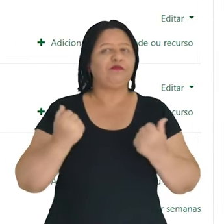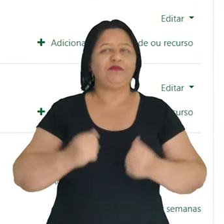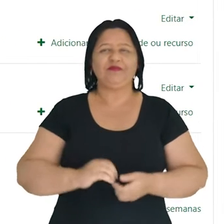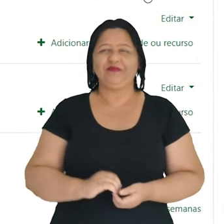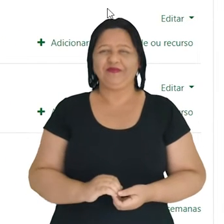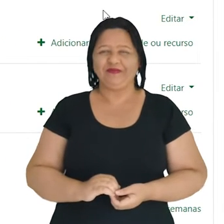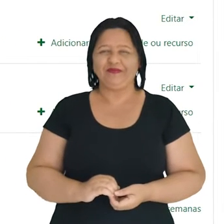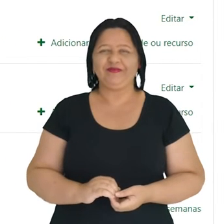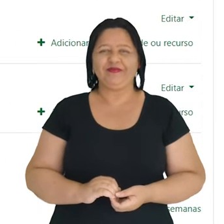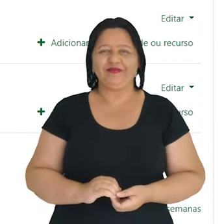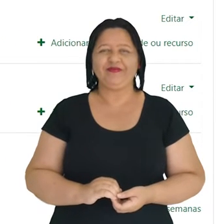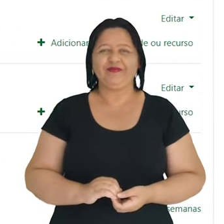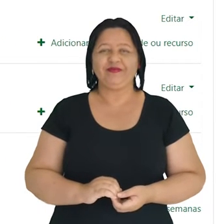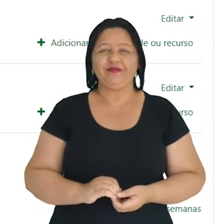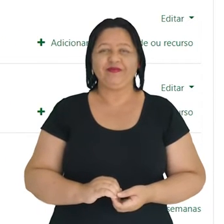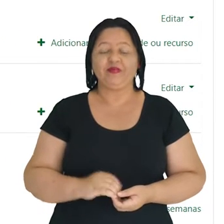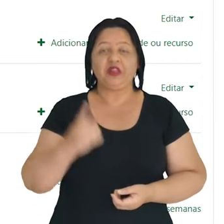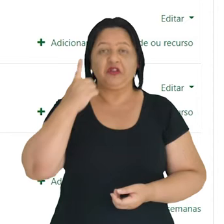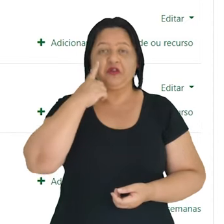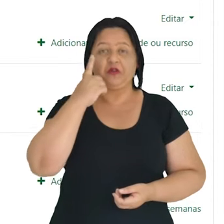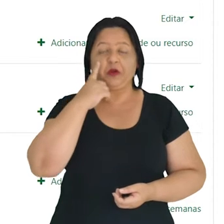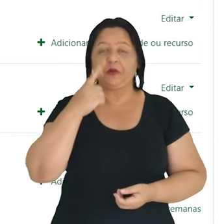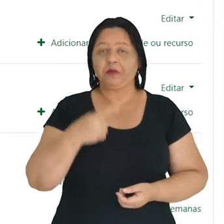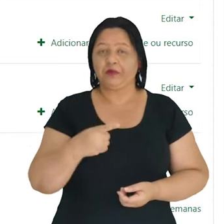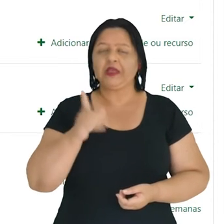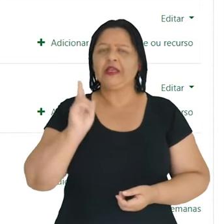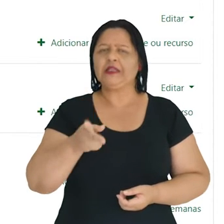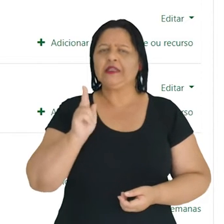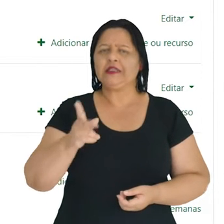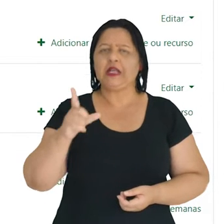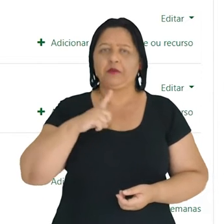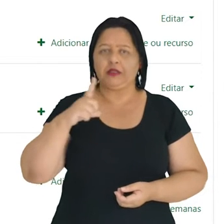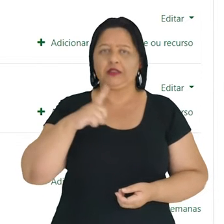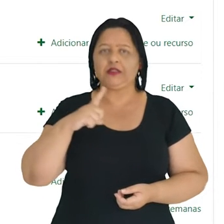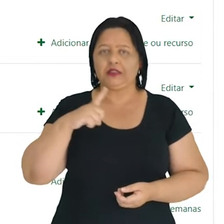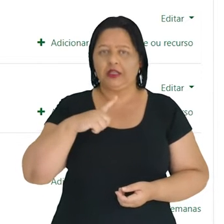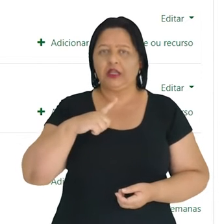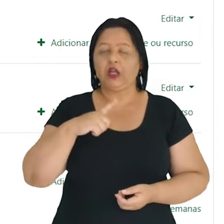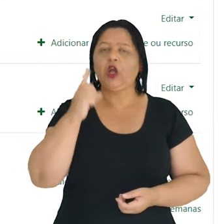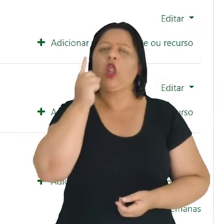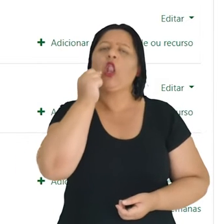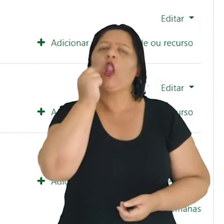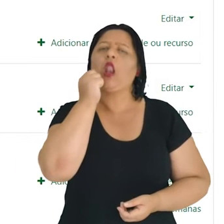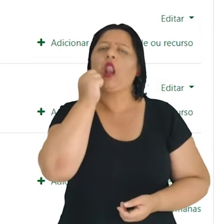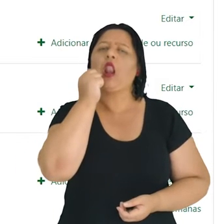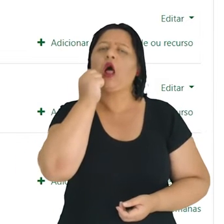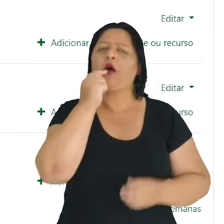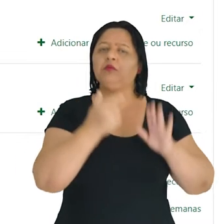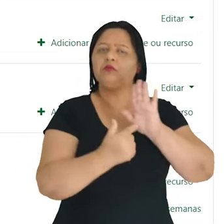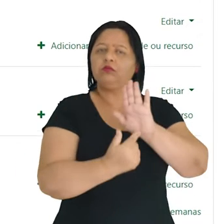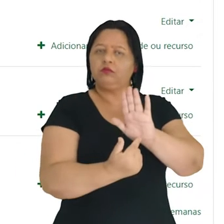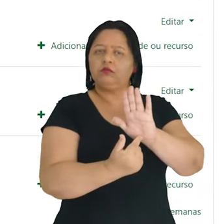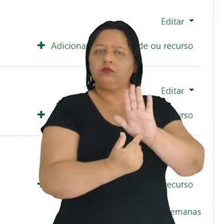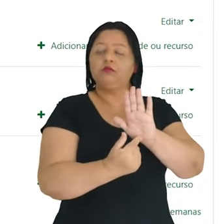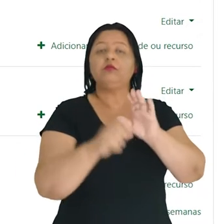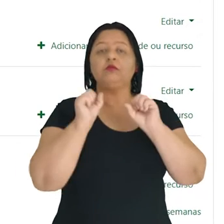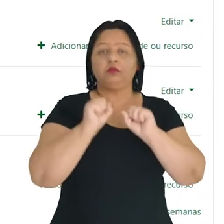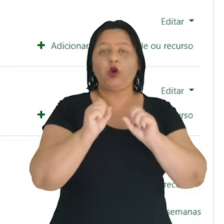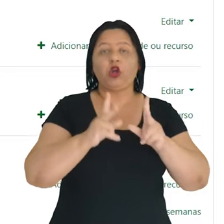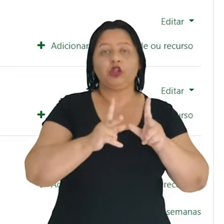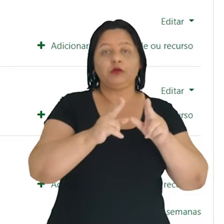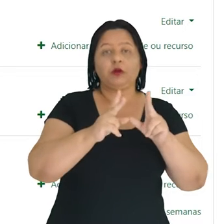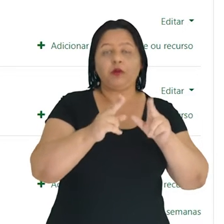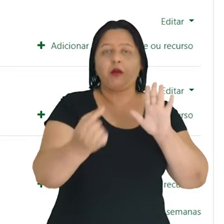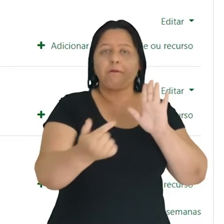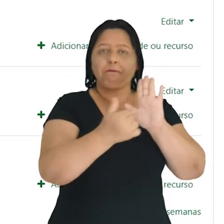Vamos lá! Aqui você pode, sempre que tiver um botãozinho com um lápis, clicar e